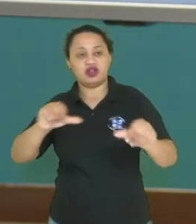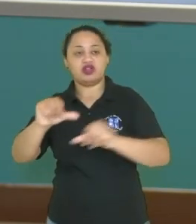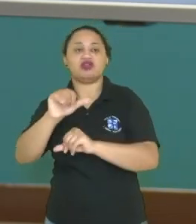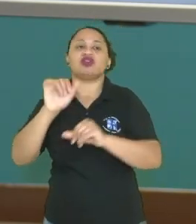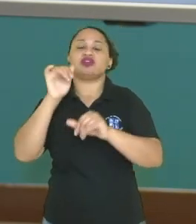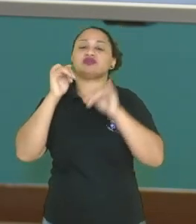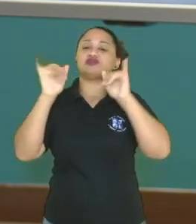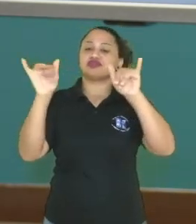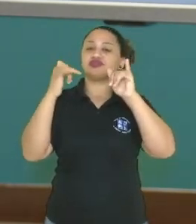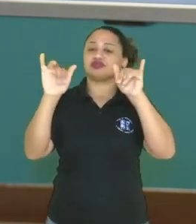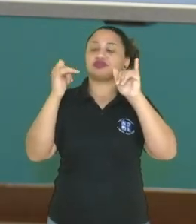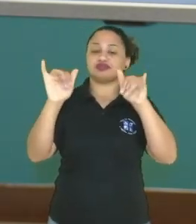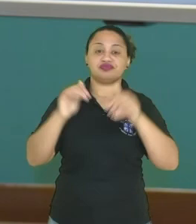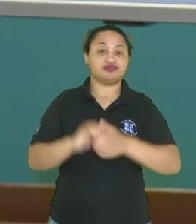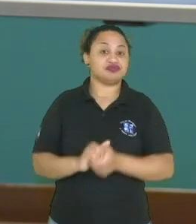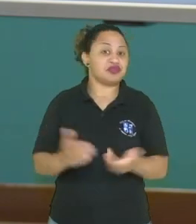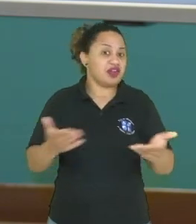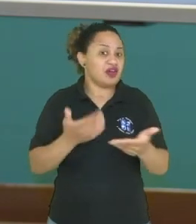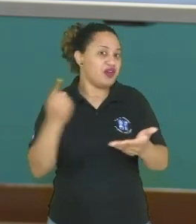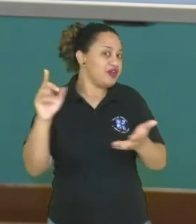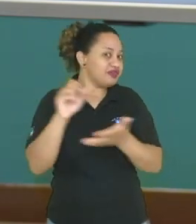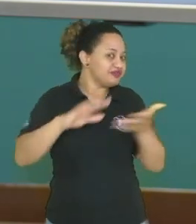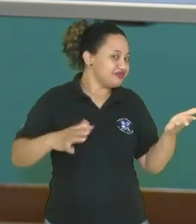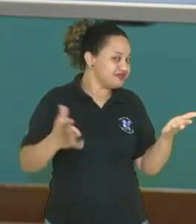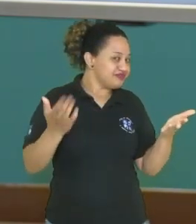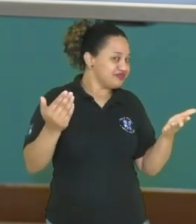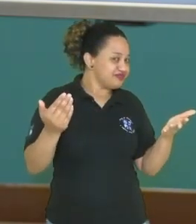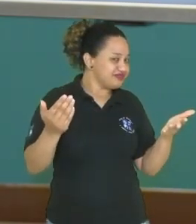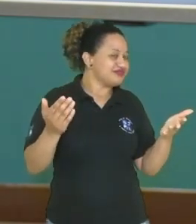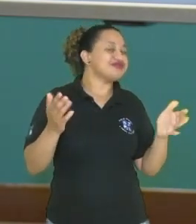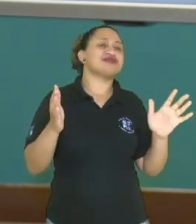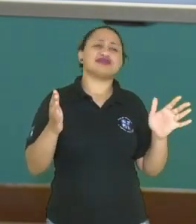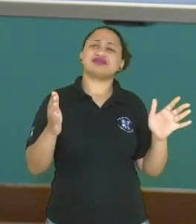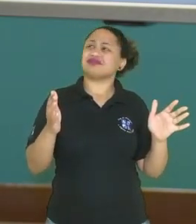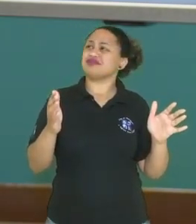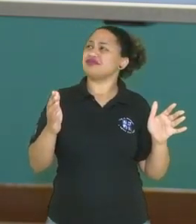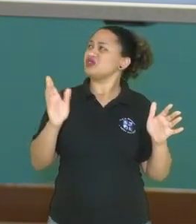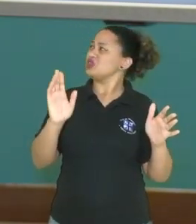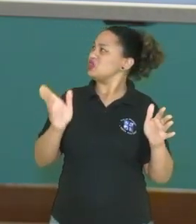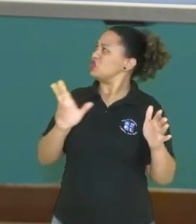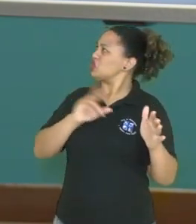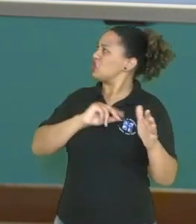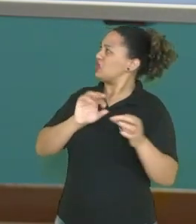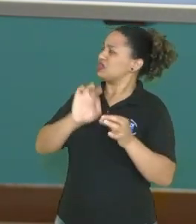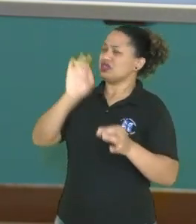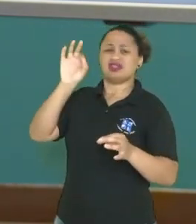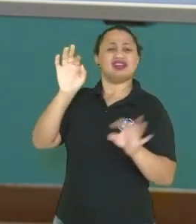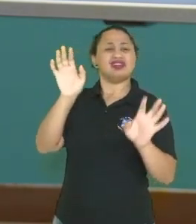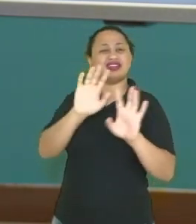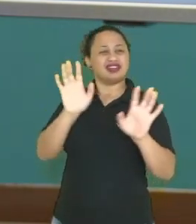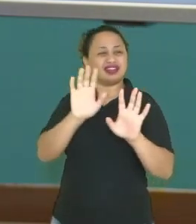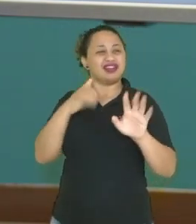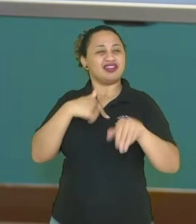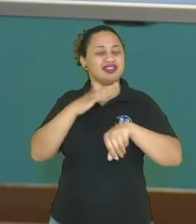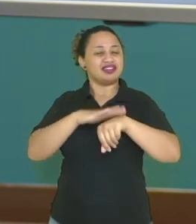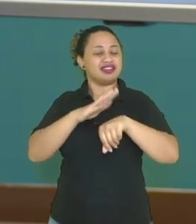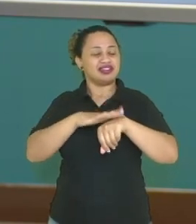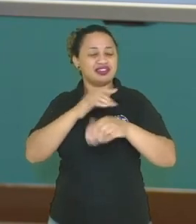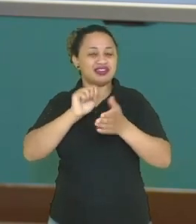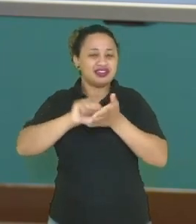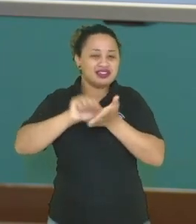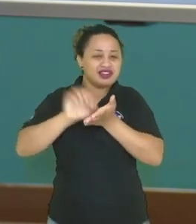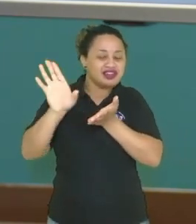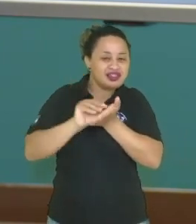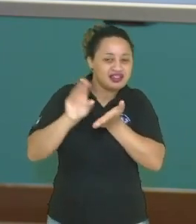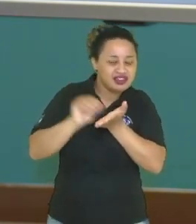elétrica. Bora para mais uma atividade? Ah, eu vou dar um... Nossa, professor, que atividade grande. Não é muito não, mas eu vou dar um tempinho para você anotar.